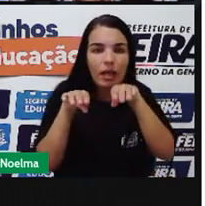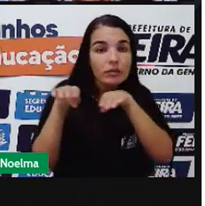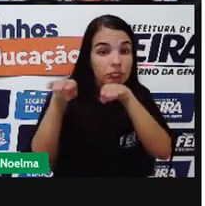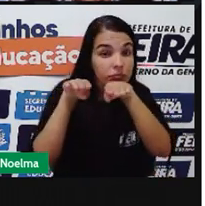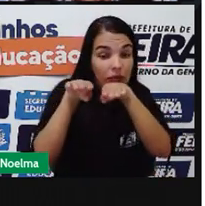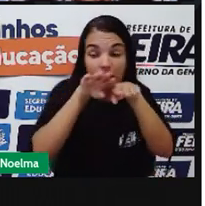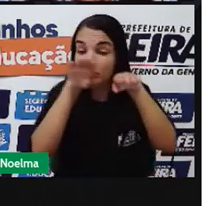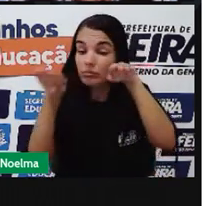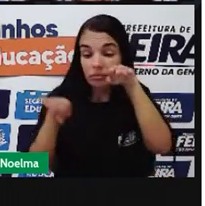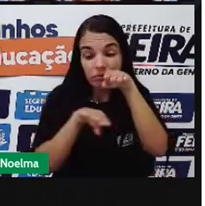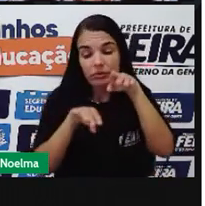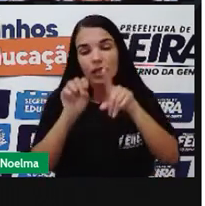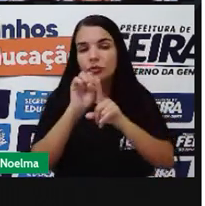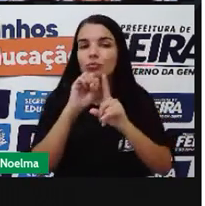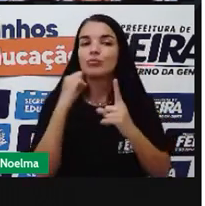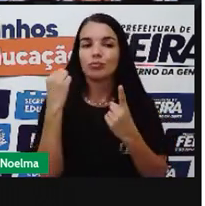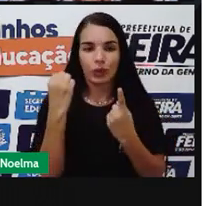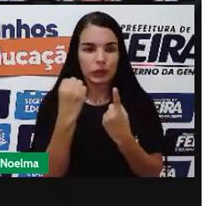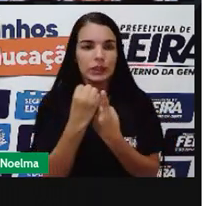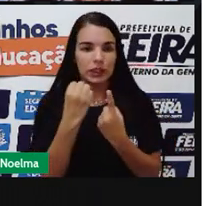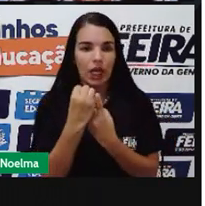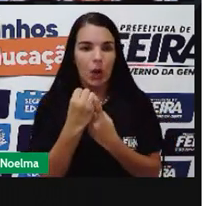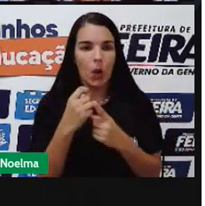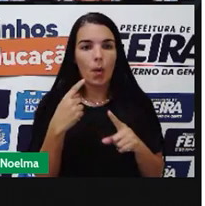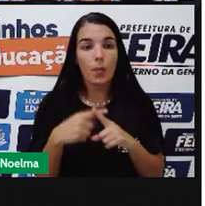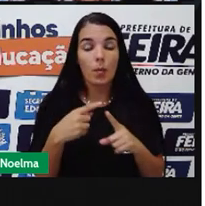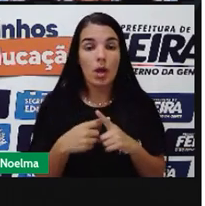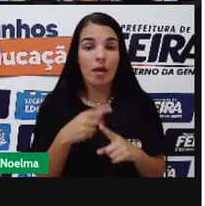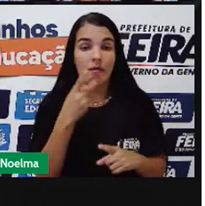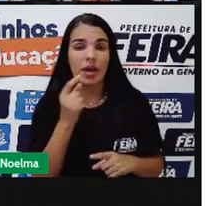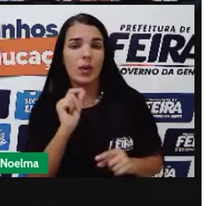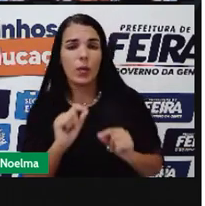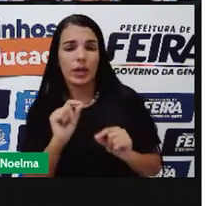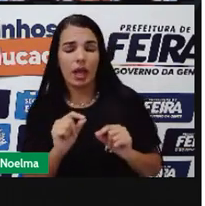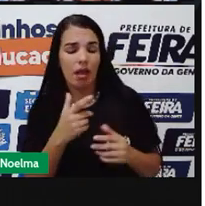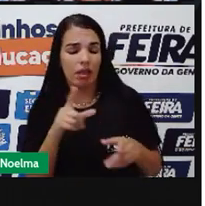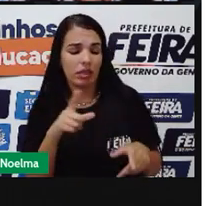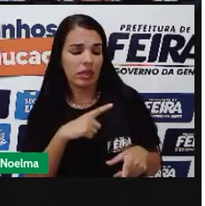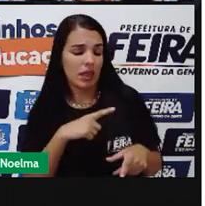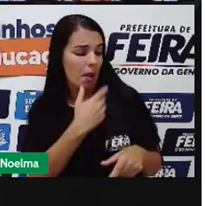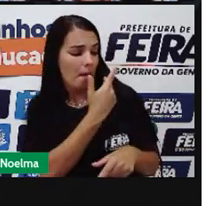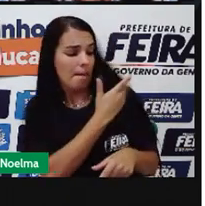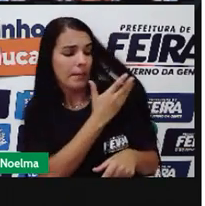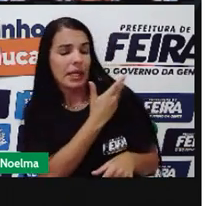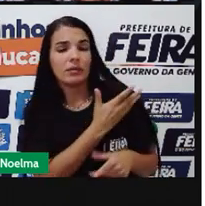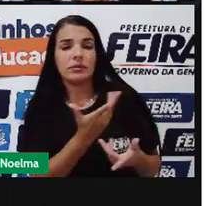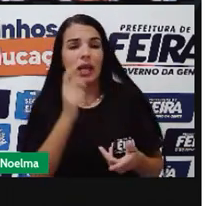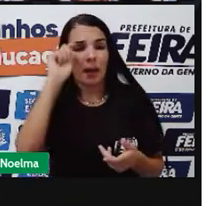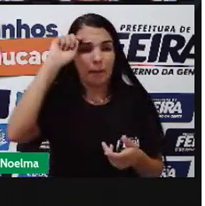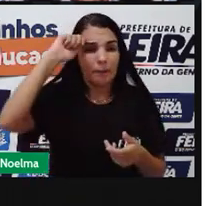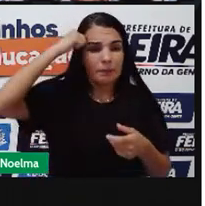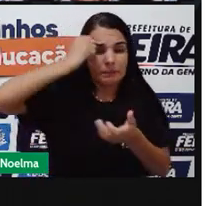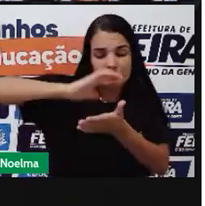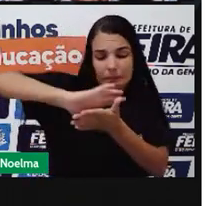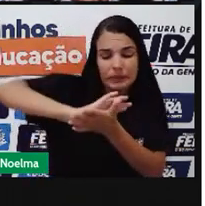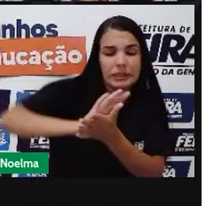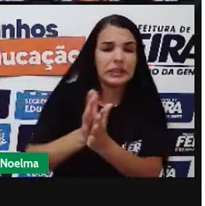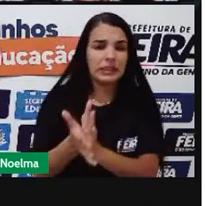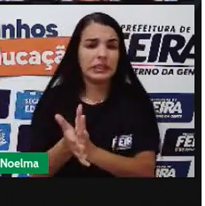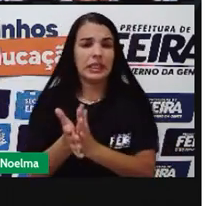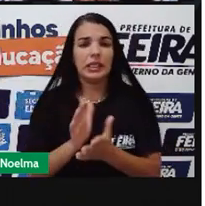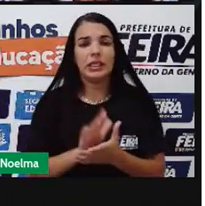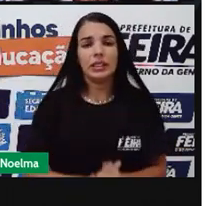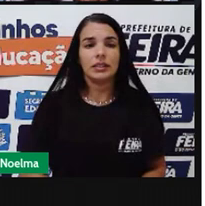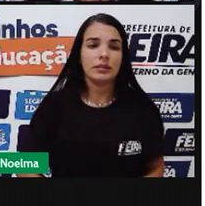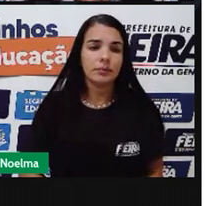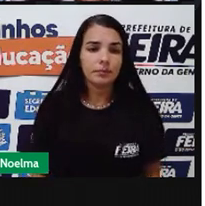Vambora, formiguinho Ela vem falando sobre práticas de preconceito Práticas de racismo É